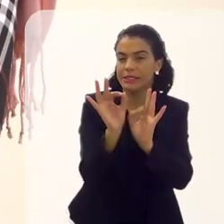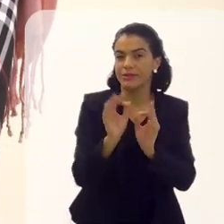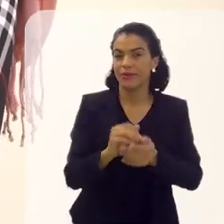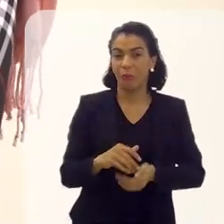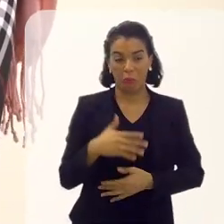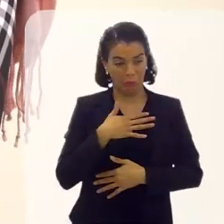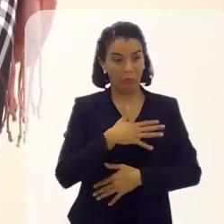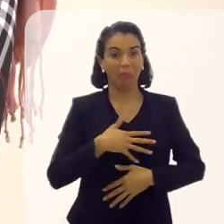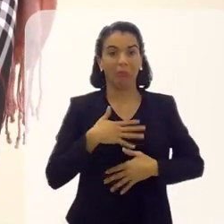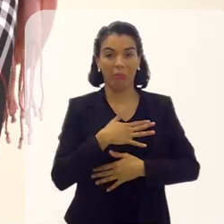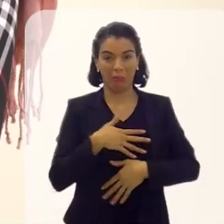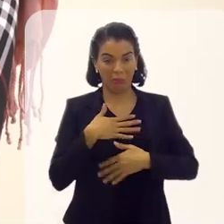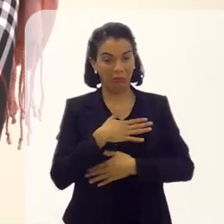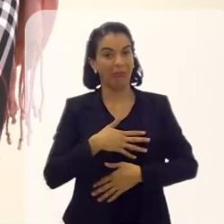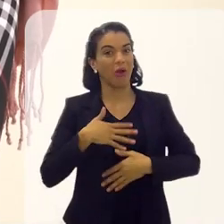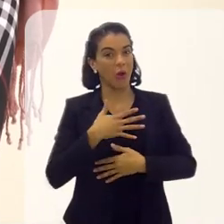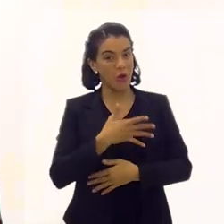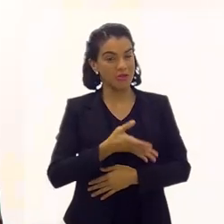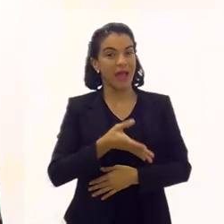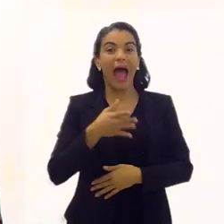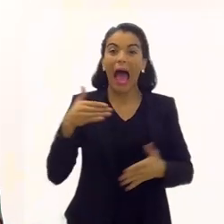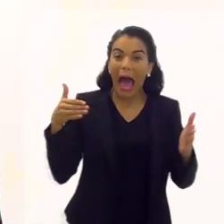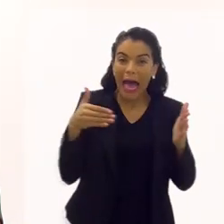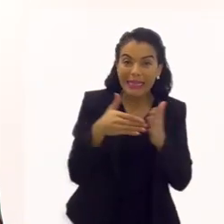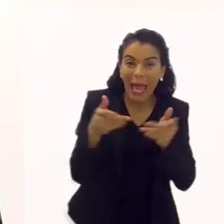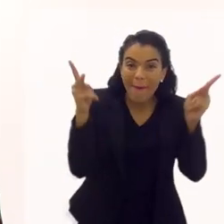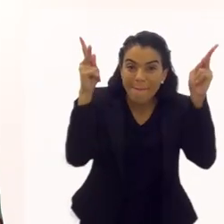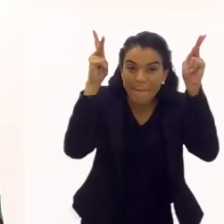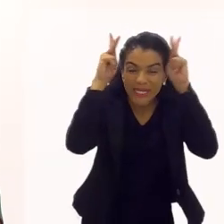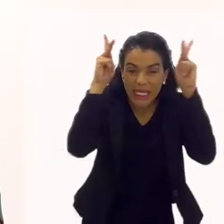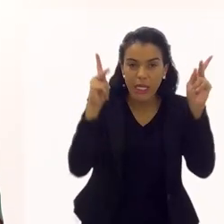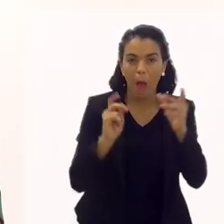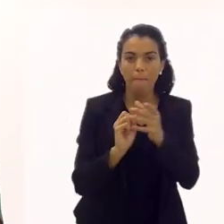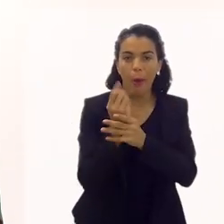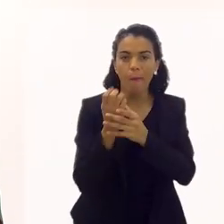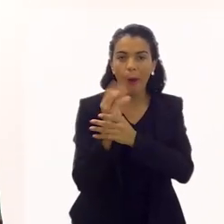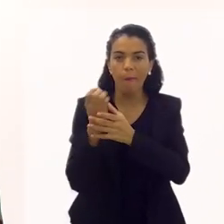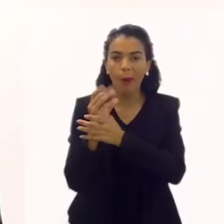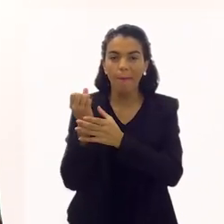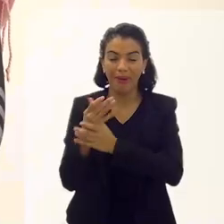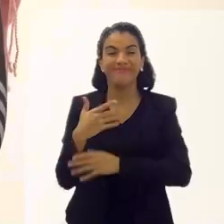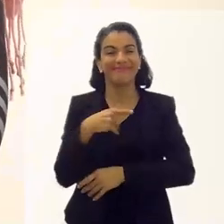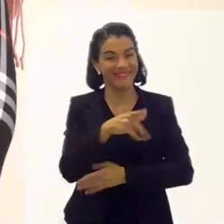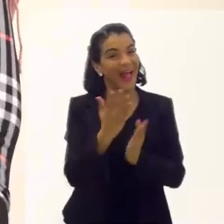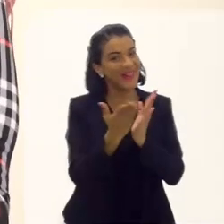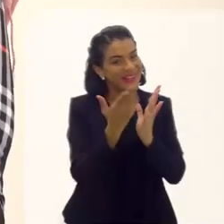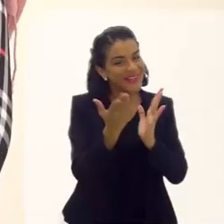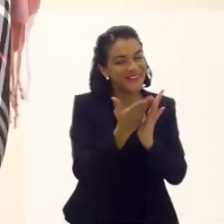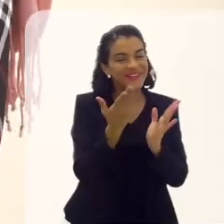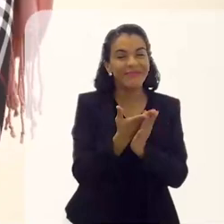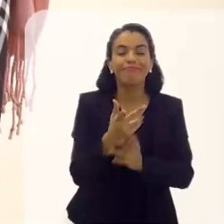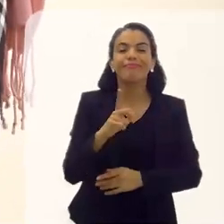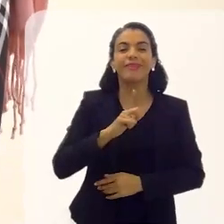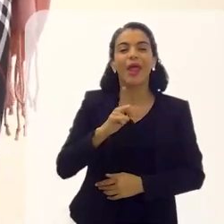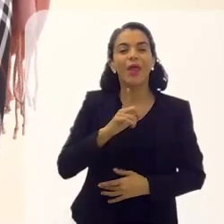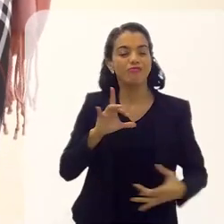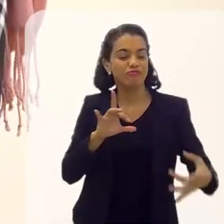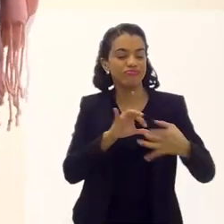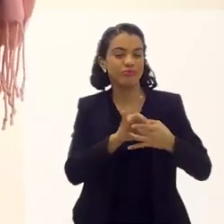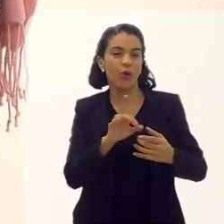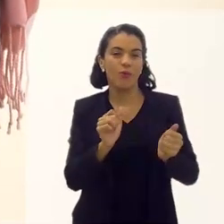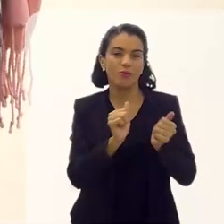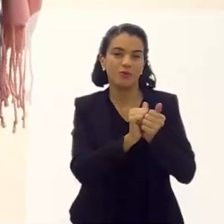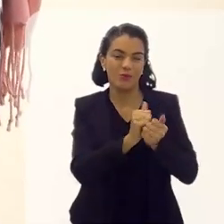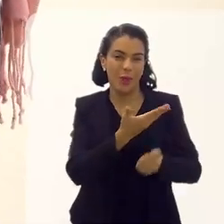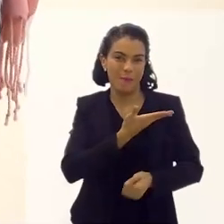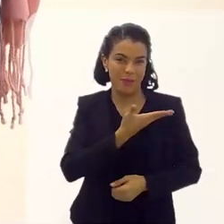esse espetáculo. Gostei muito. Até as Princesas Soltam Pum. Aí, outro dia, me perguntaram sobre uma coisa... A gente estava falando que nós temos